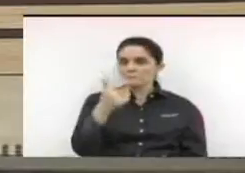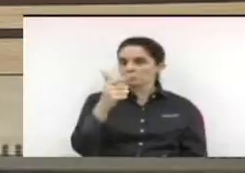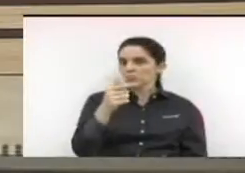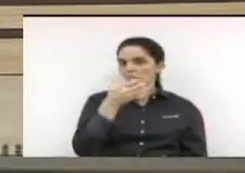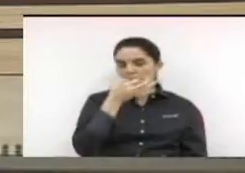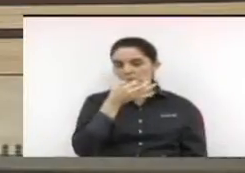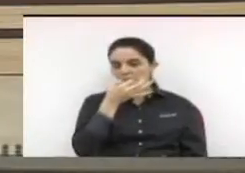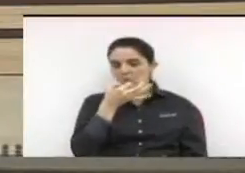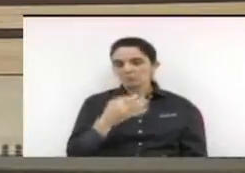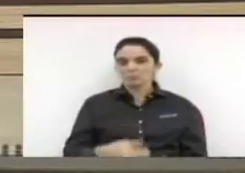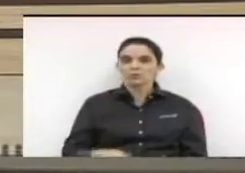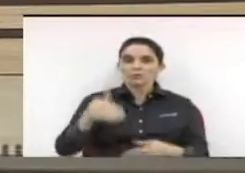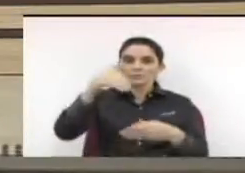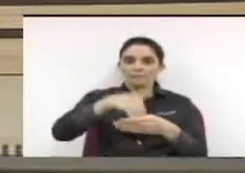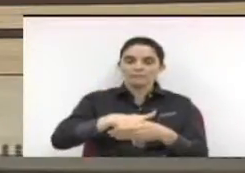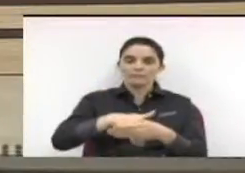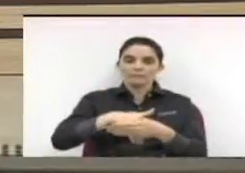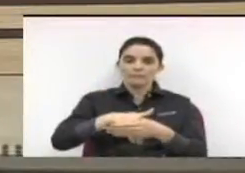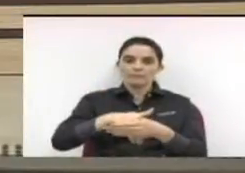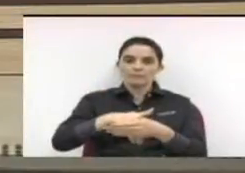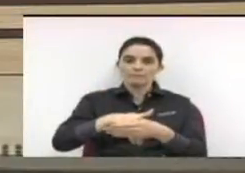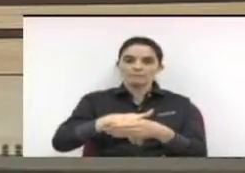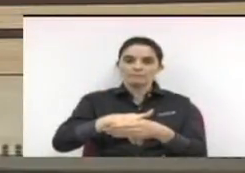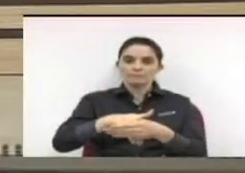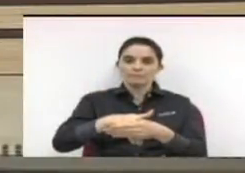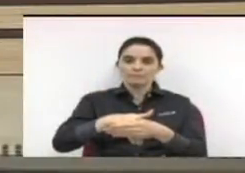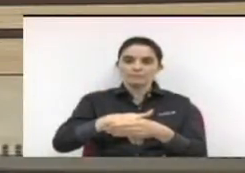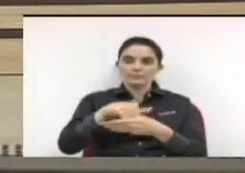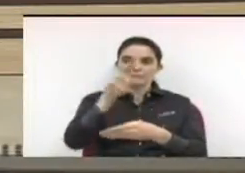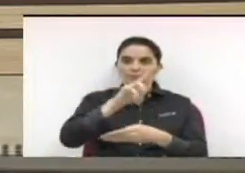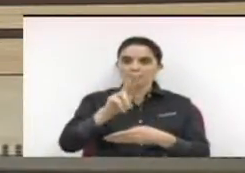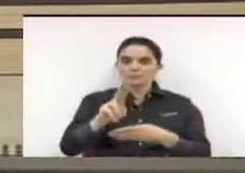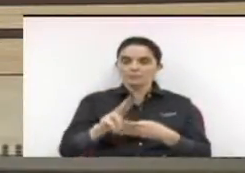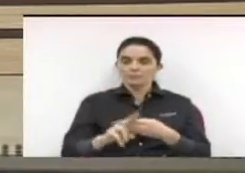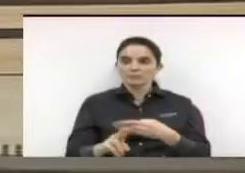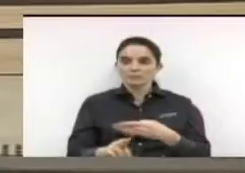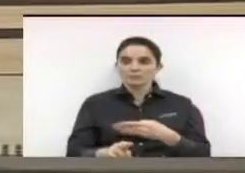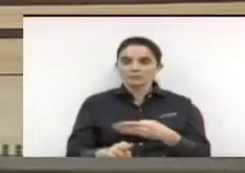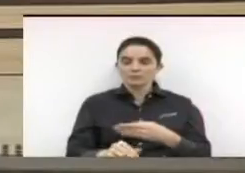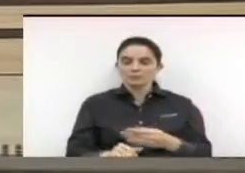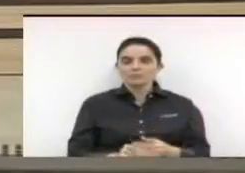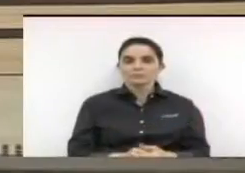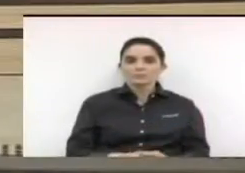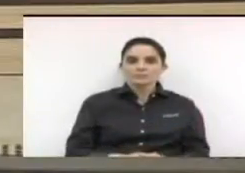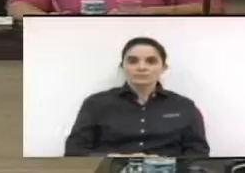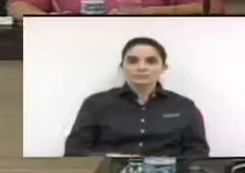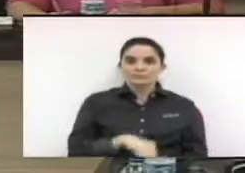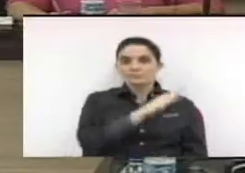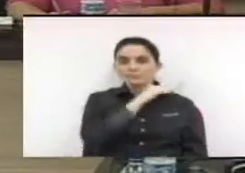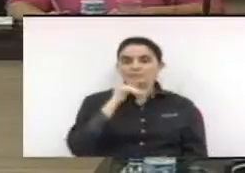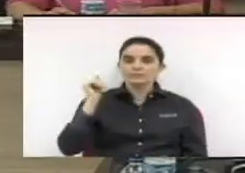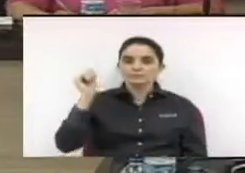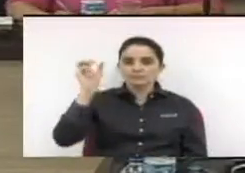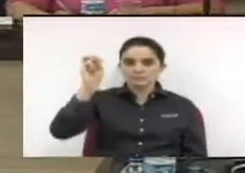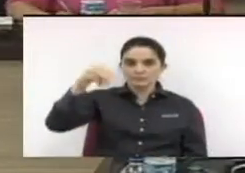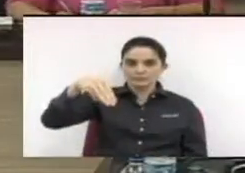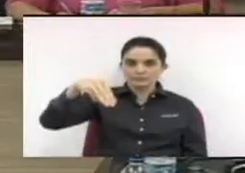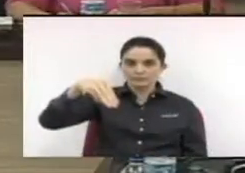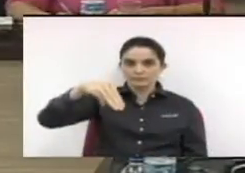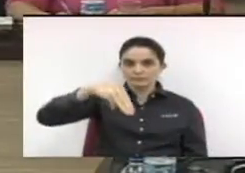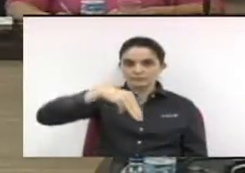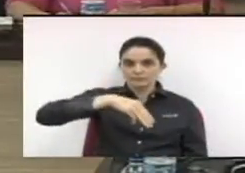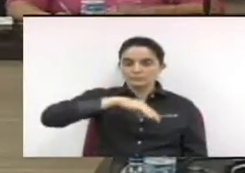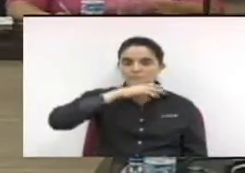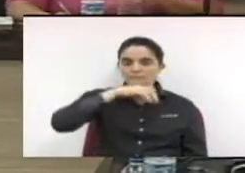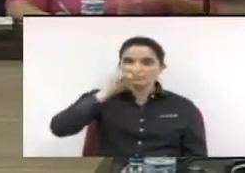Não havendo mais quem queira discutir, vai a votação e a votação é nominal ao primeiro secretário. Vereadora Luiz Marinho de Andrade.